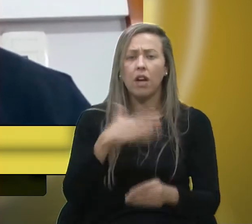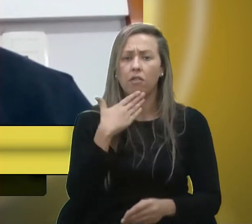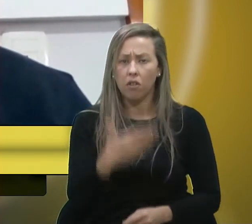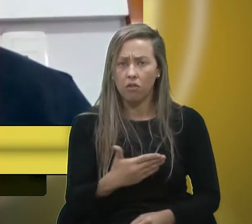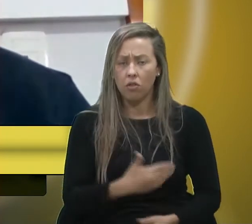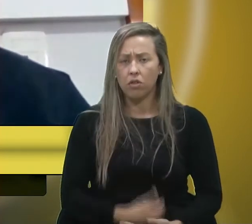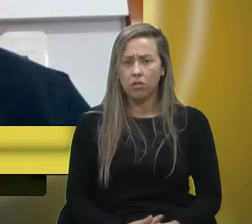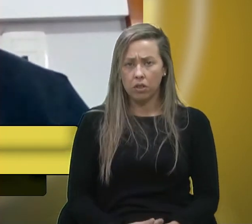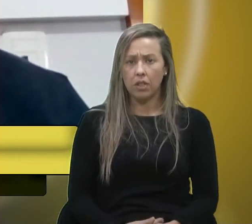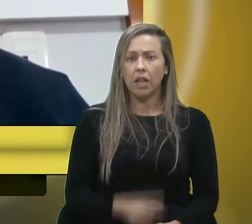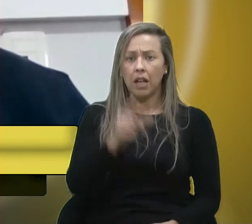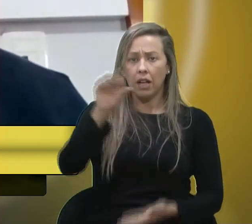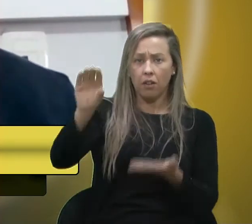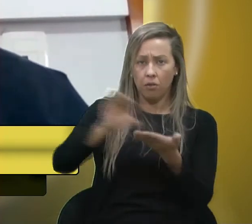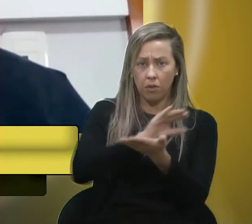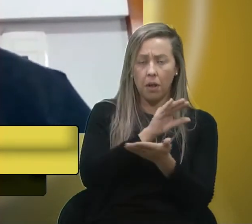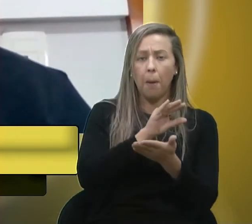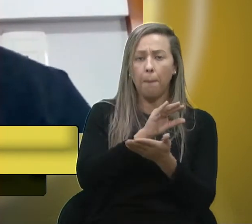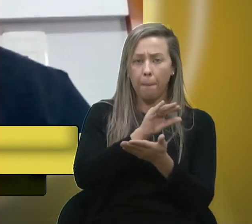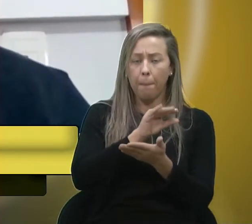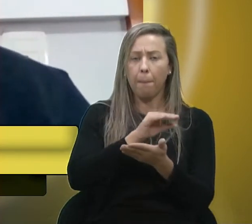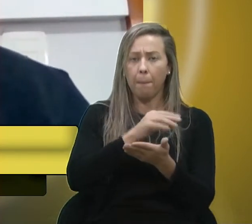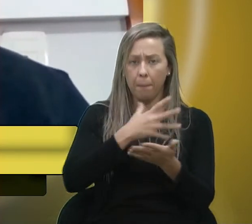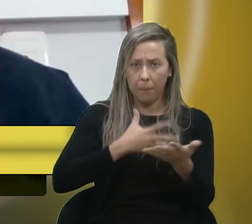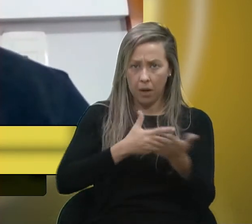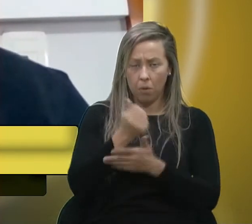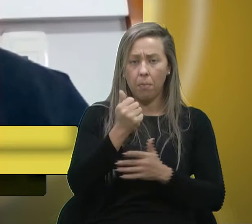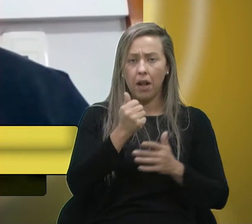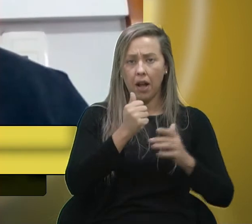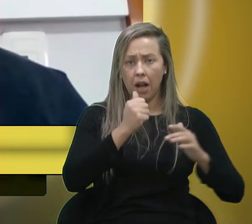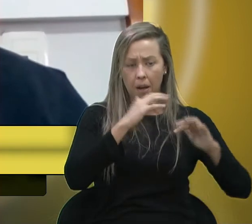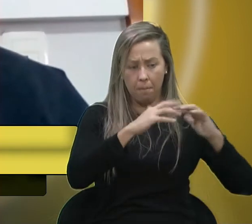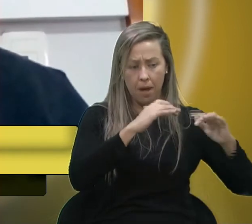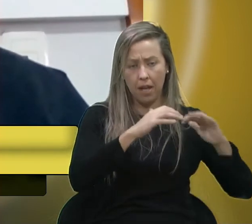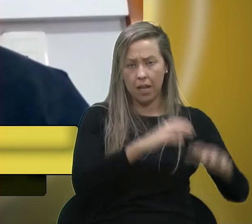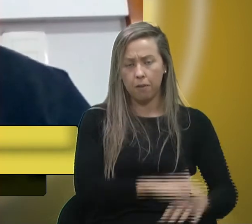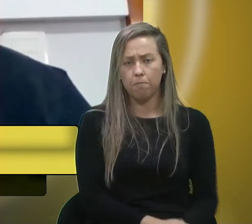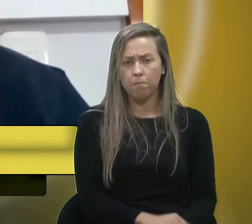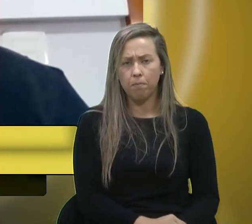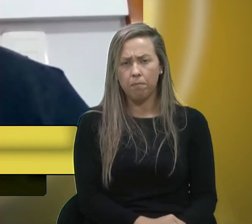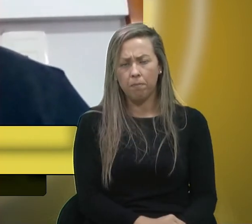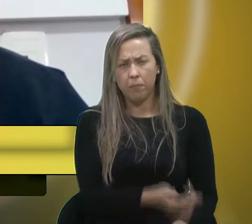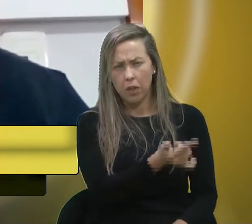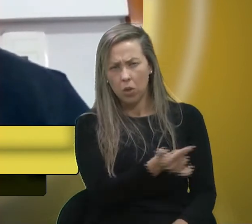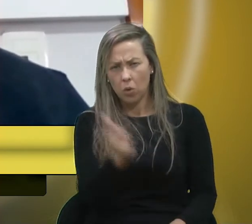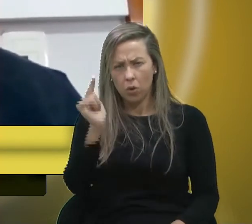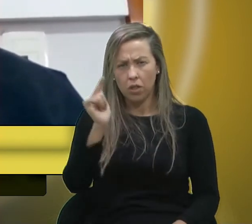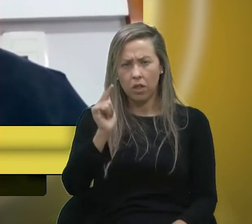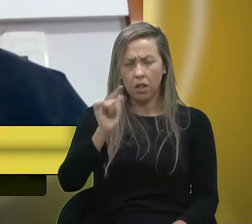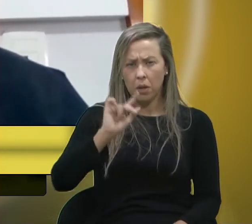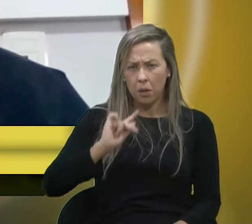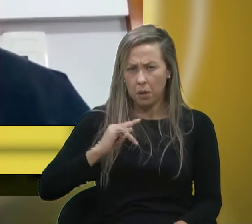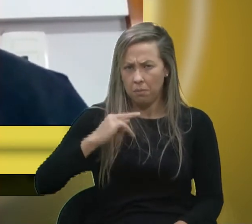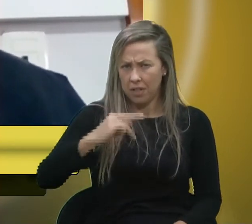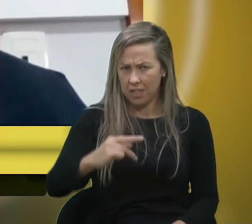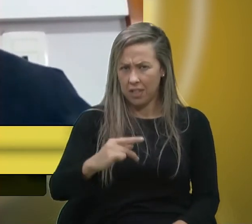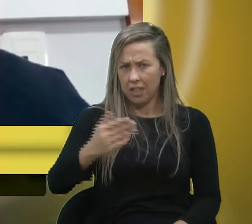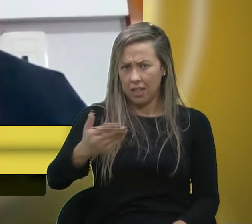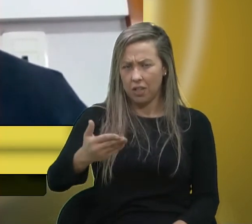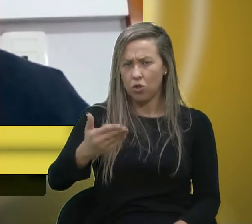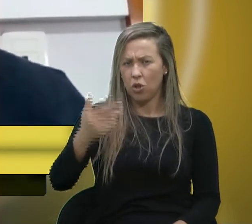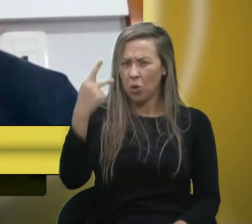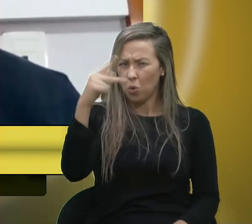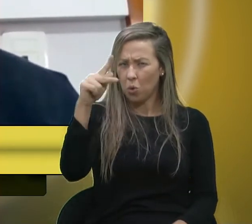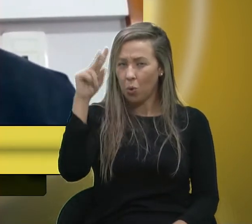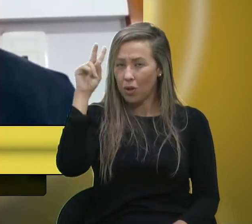fosse, viesse recurso para educar, para as obras. E outra coisa, nosso presidente, eu lembro do seu histórico,